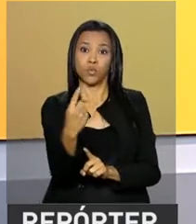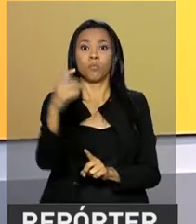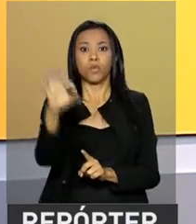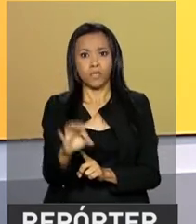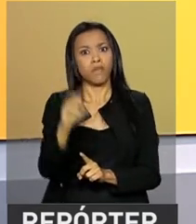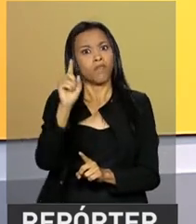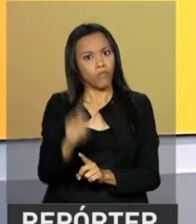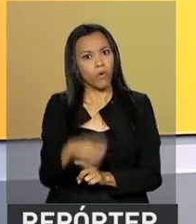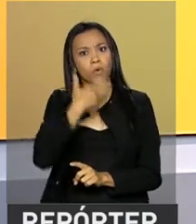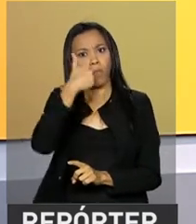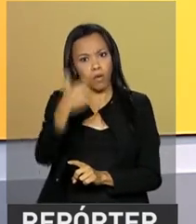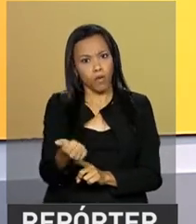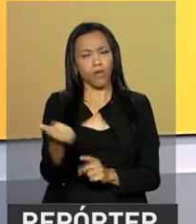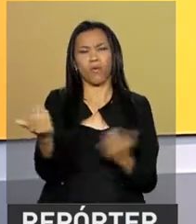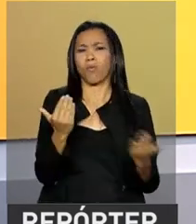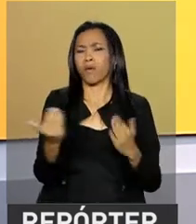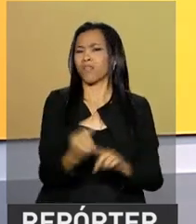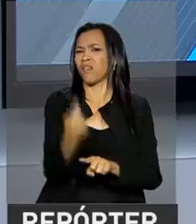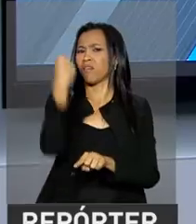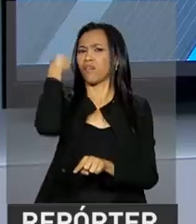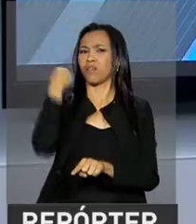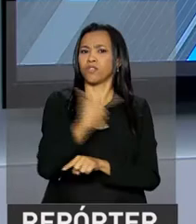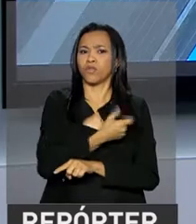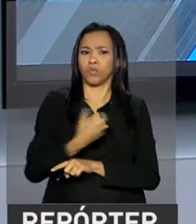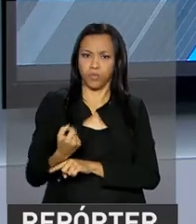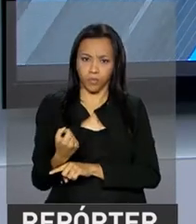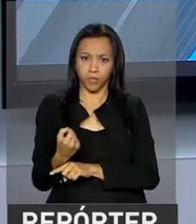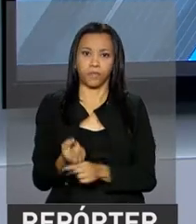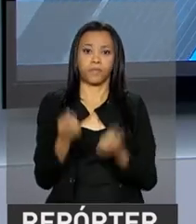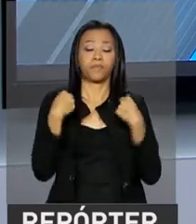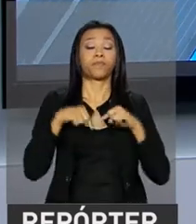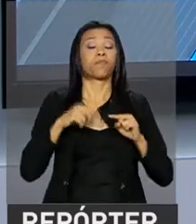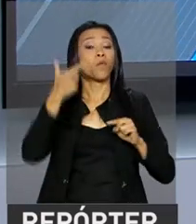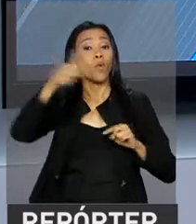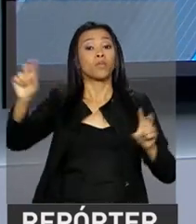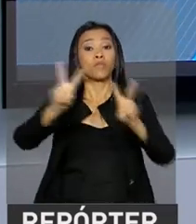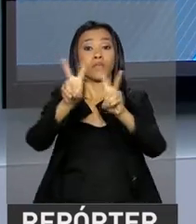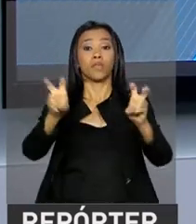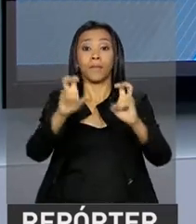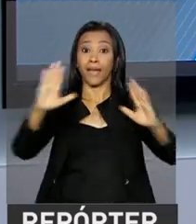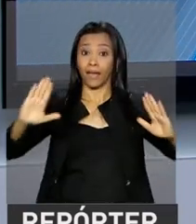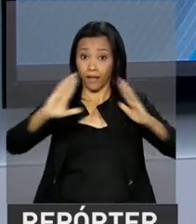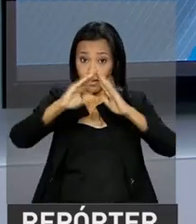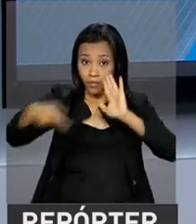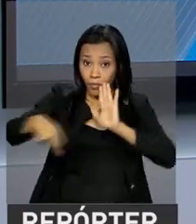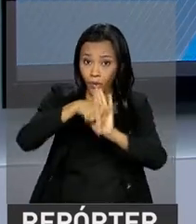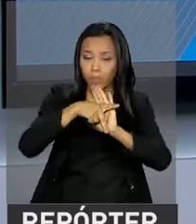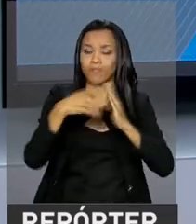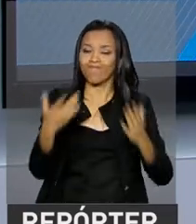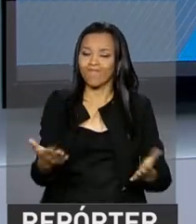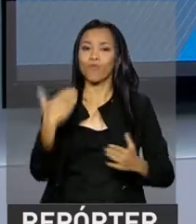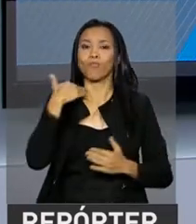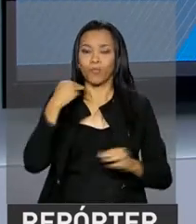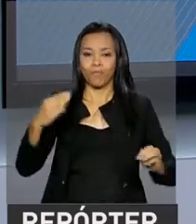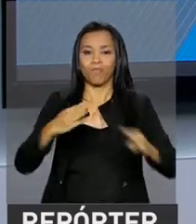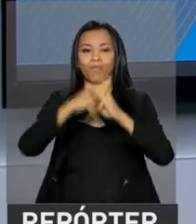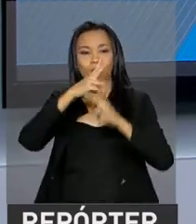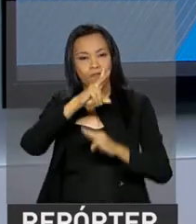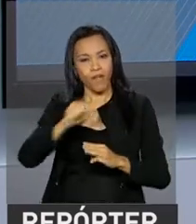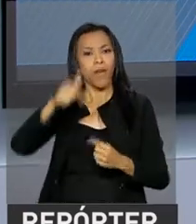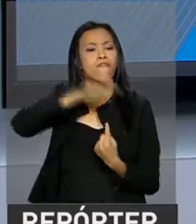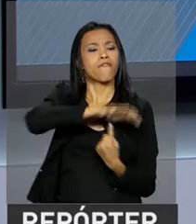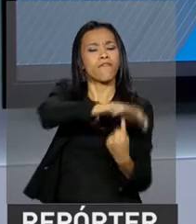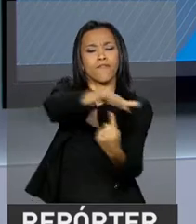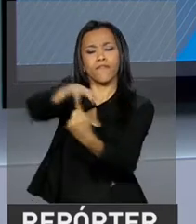melhor maio desde o ano 2000. Falar de casa própria agora, a Caixa Econômica Federal vai fazer mais um